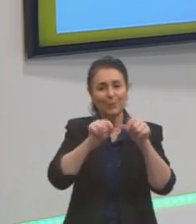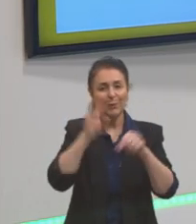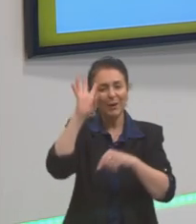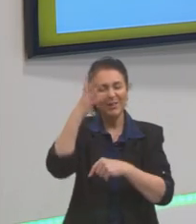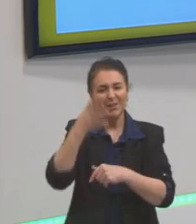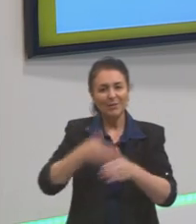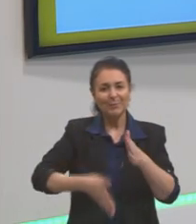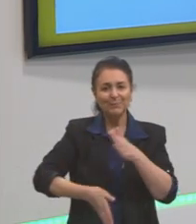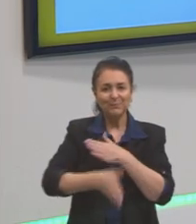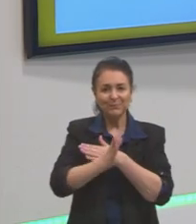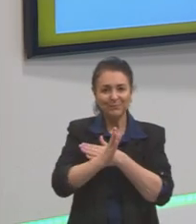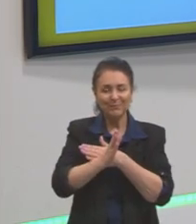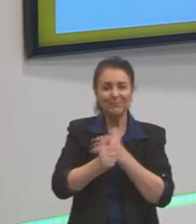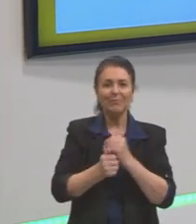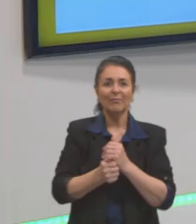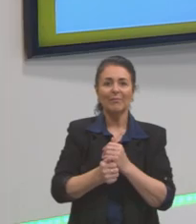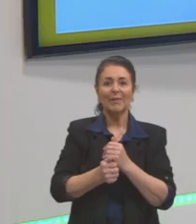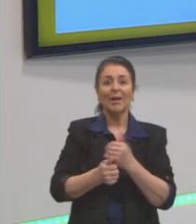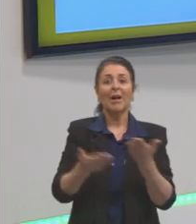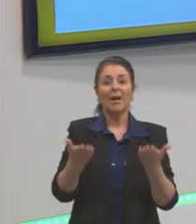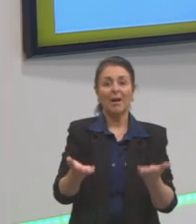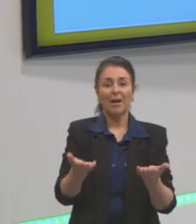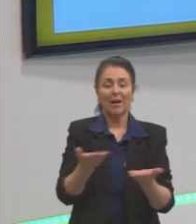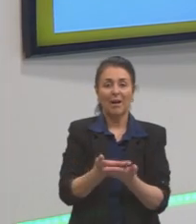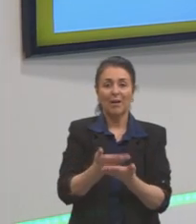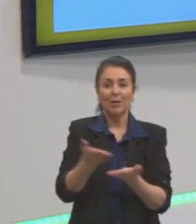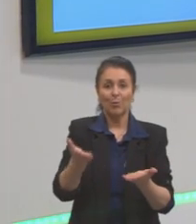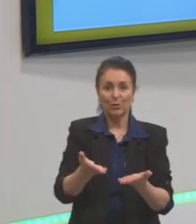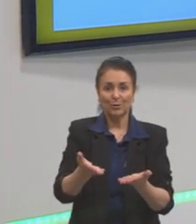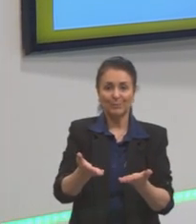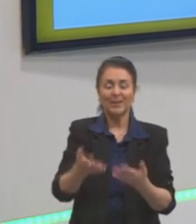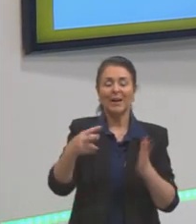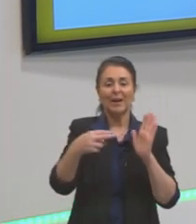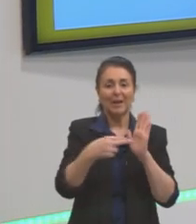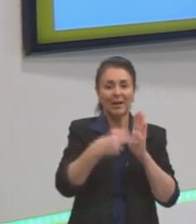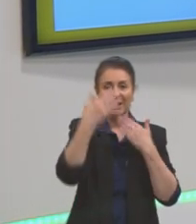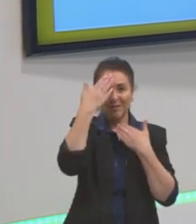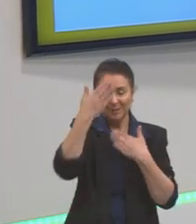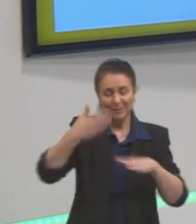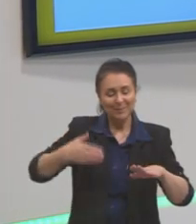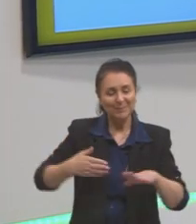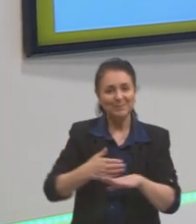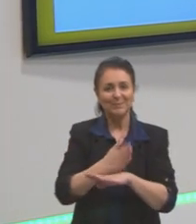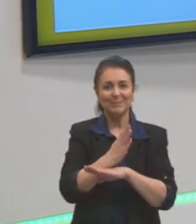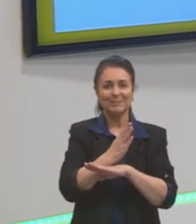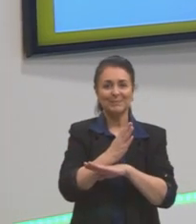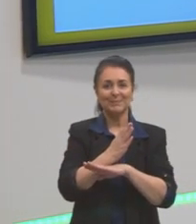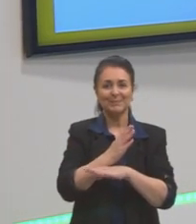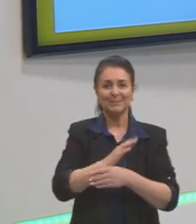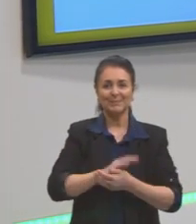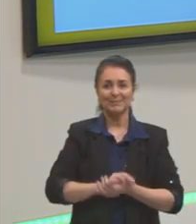E essa foi a aula de hoje. Eu agradeço a atenção de todos. Eu sou o professor Hidalgo. Partiu passar. Feito.